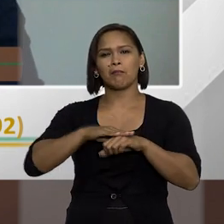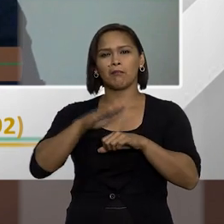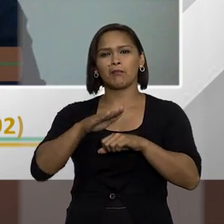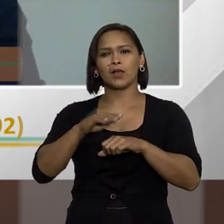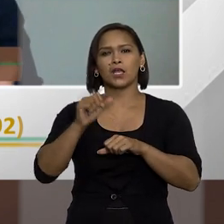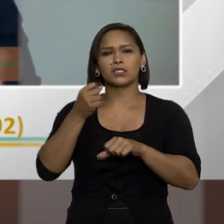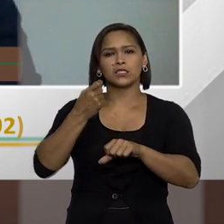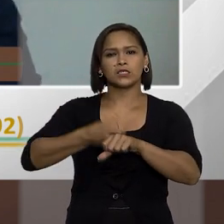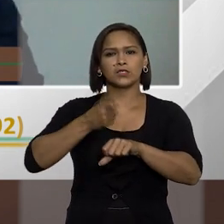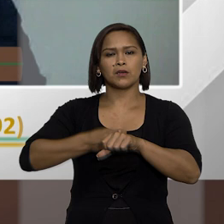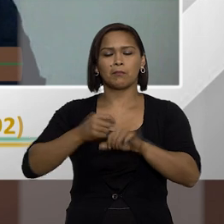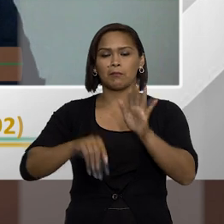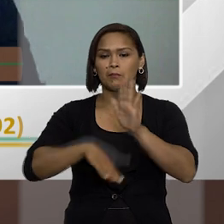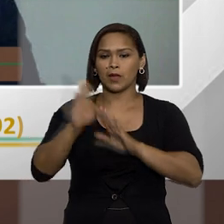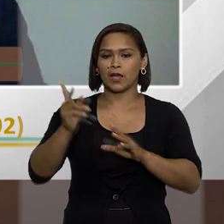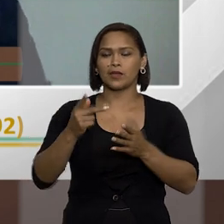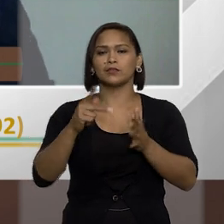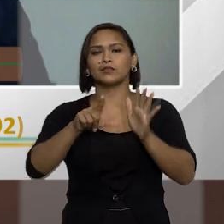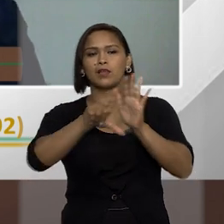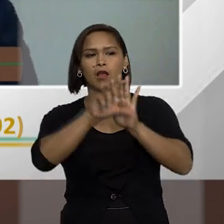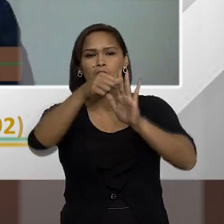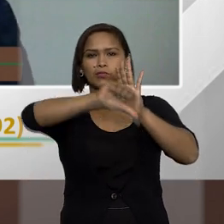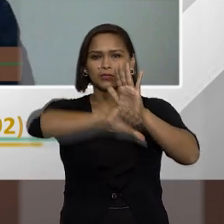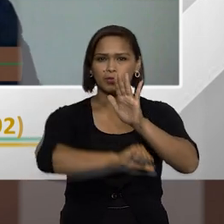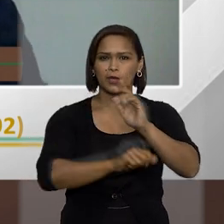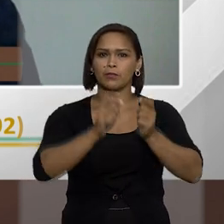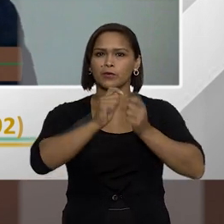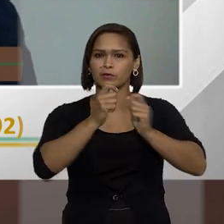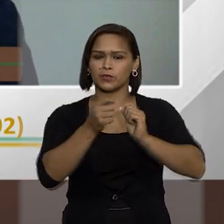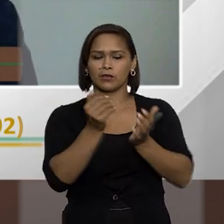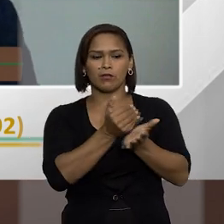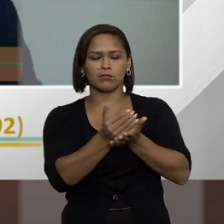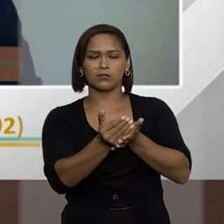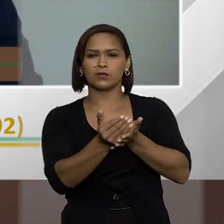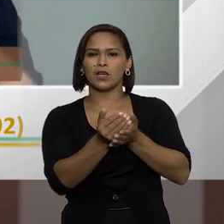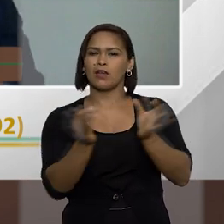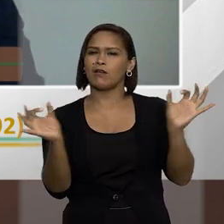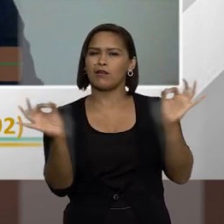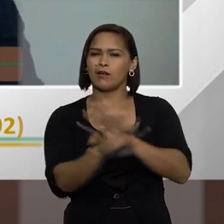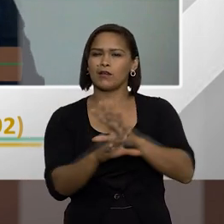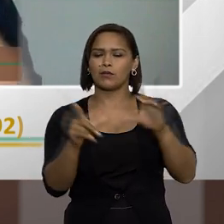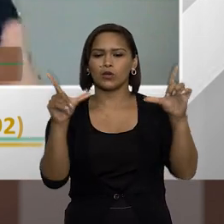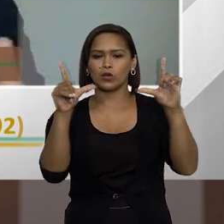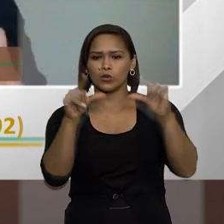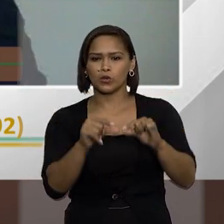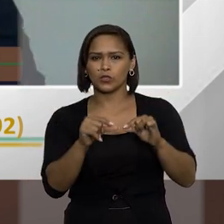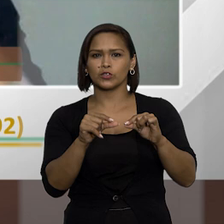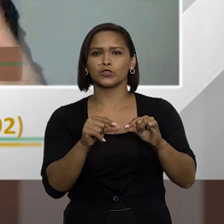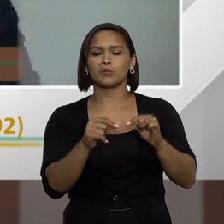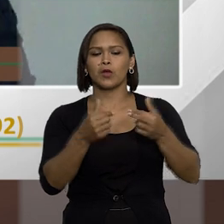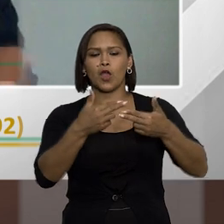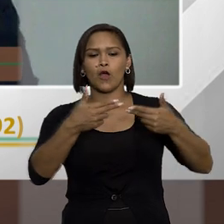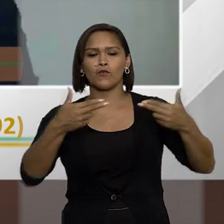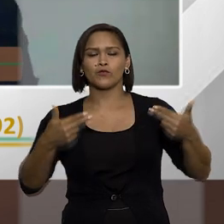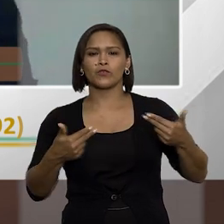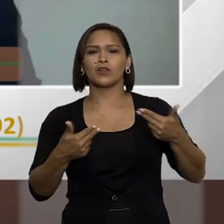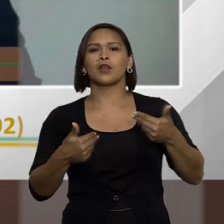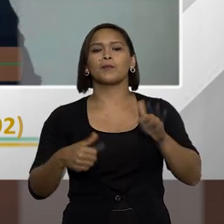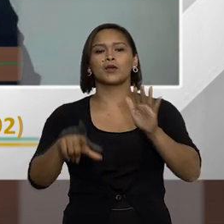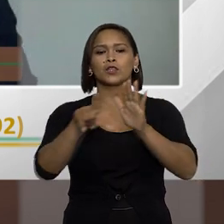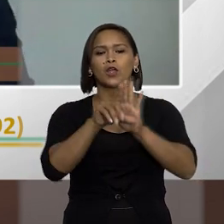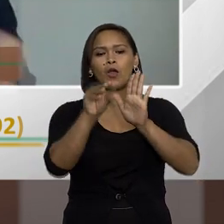mais esses atos de improbidade na modalidade de violação a princípio, acabariam reduzindo, né, o ferramental